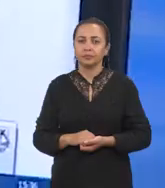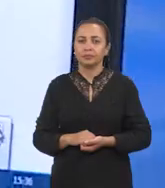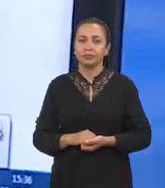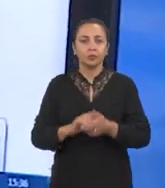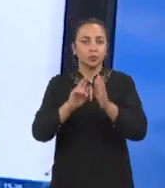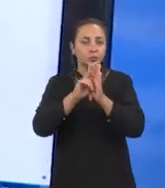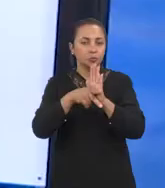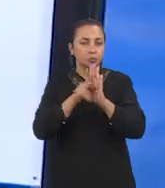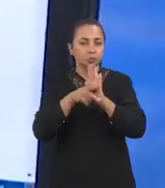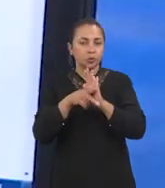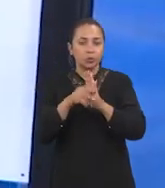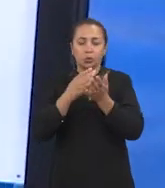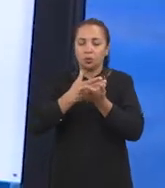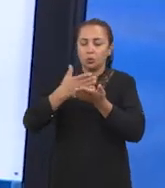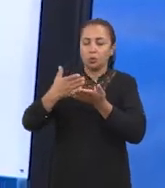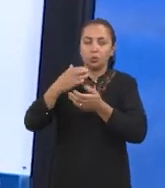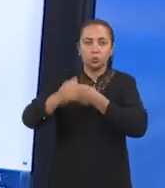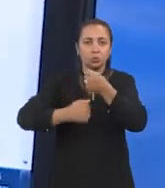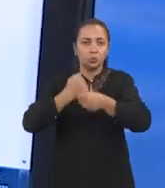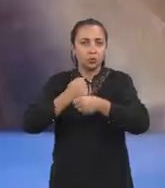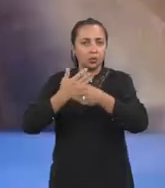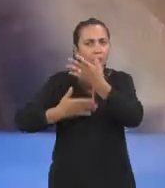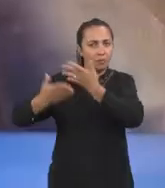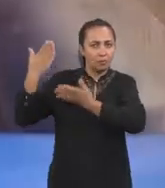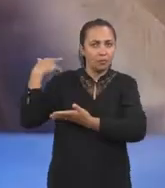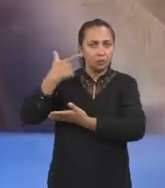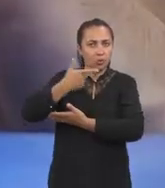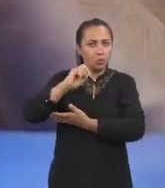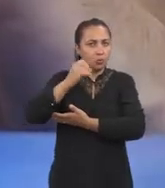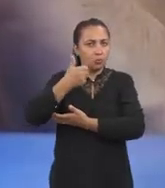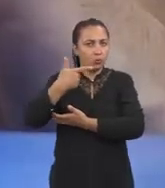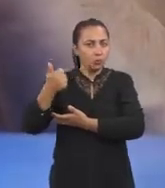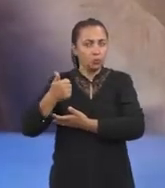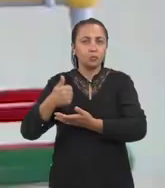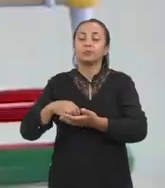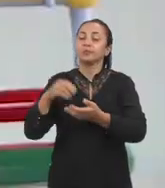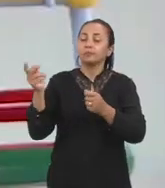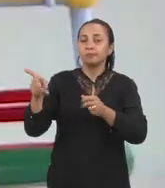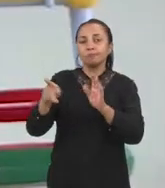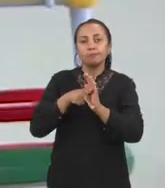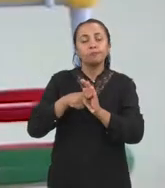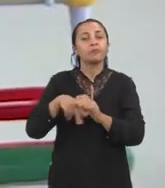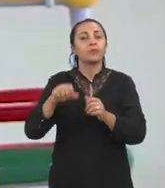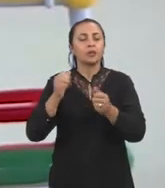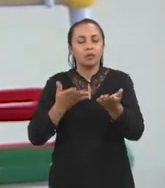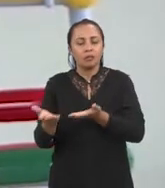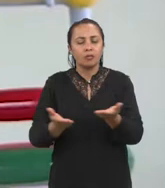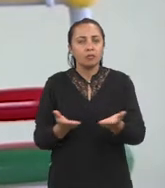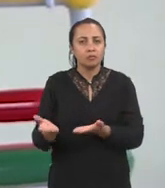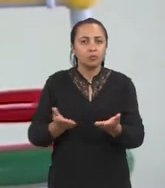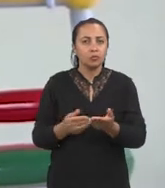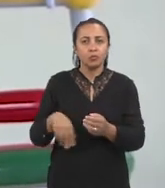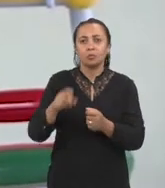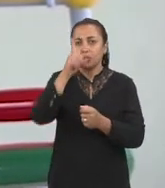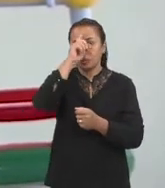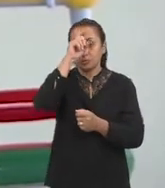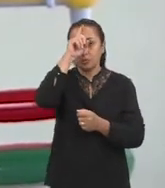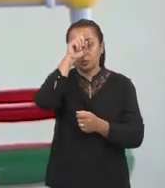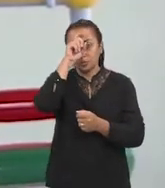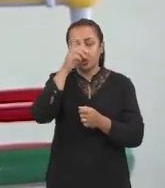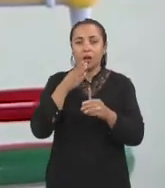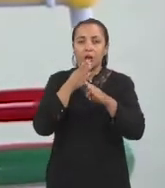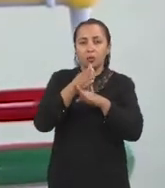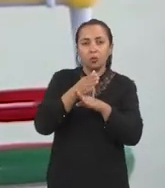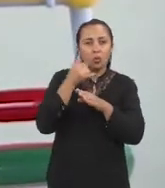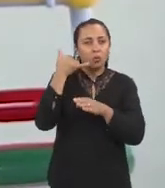Esse projeto iniciou, né, o ano passado, a partir de uma demanda do próprio serviço. Na verdade, uma médica do Hospital José do Trigueiro entrou em contato